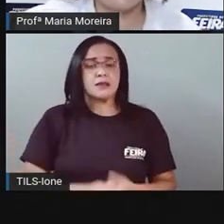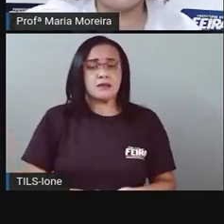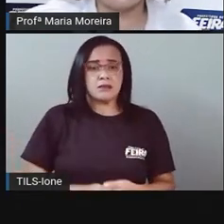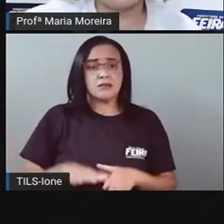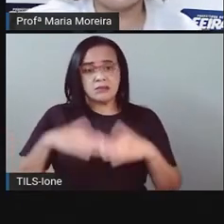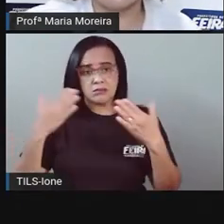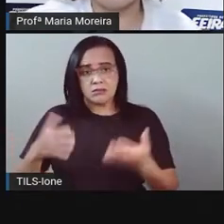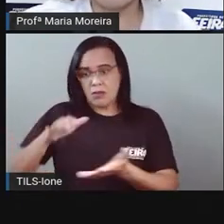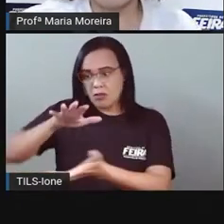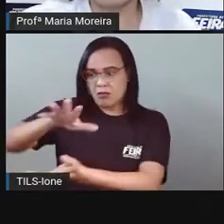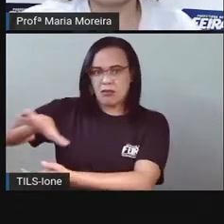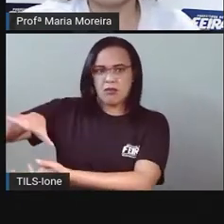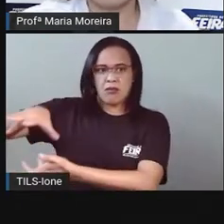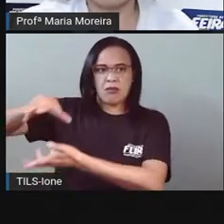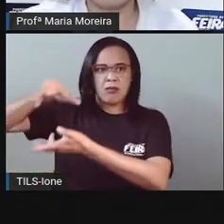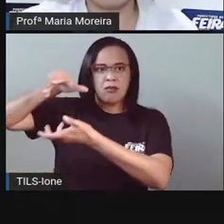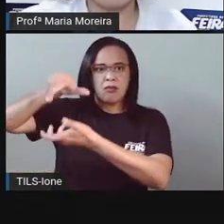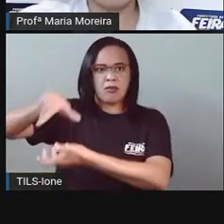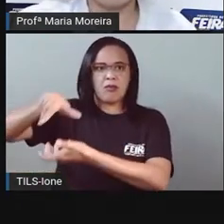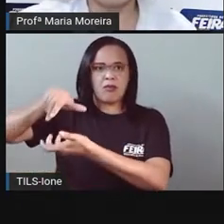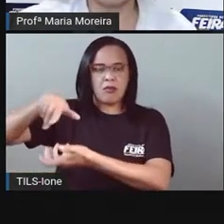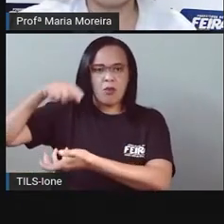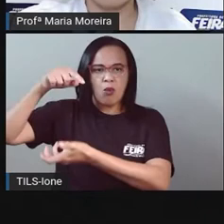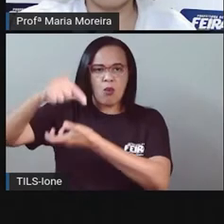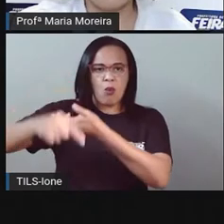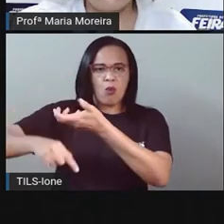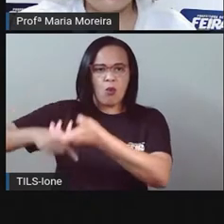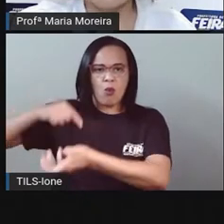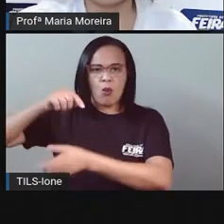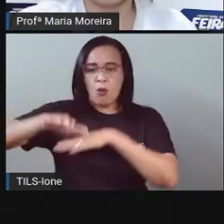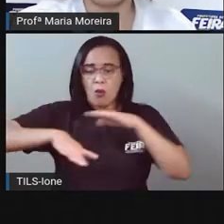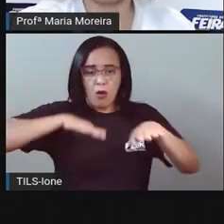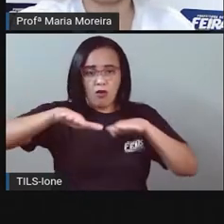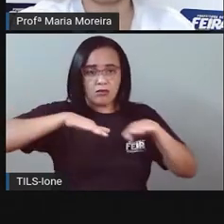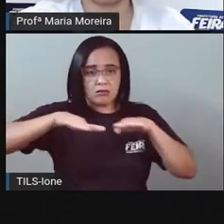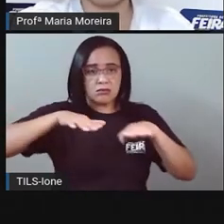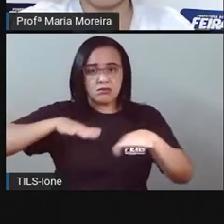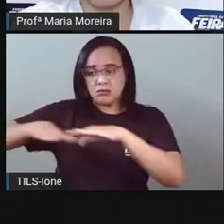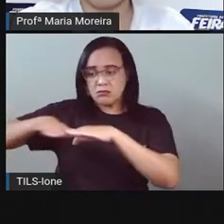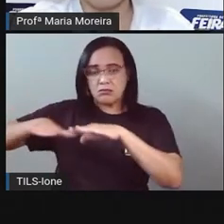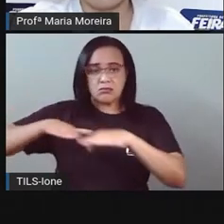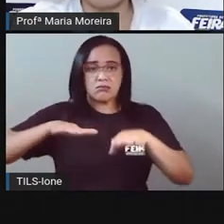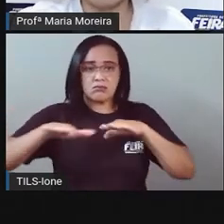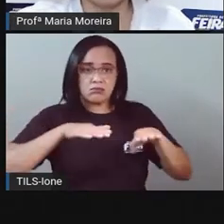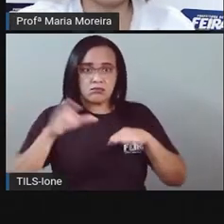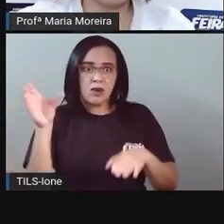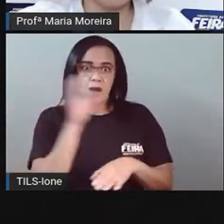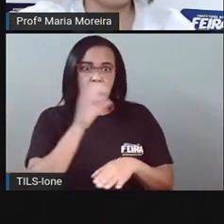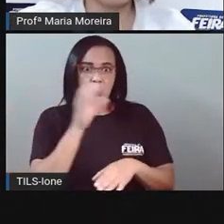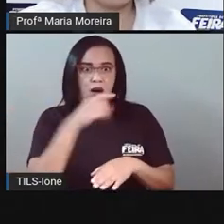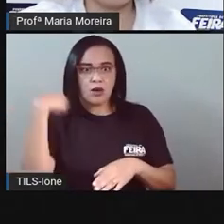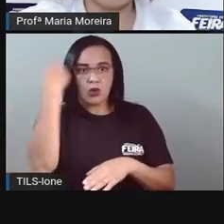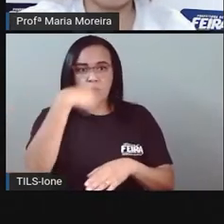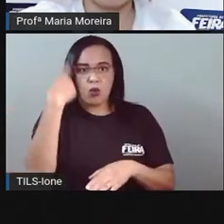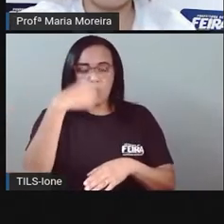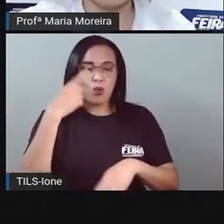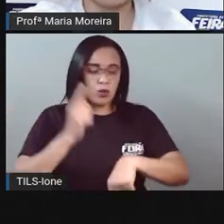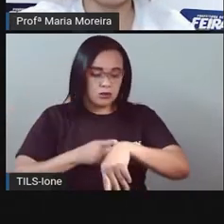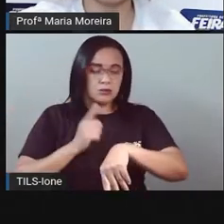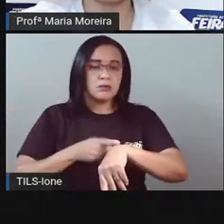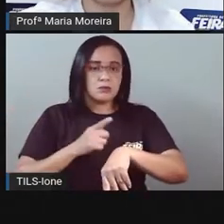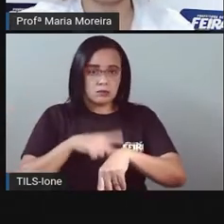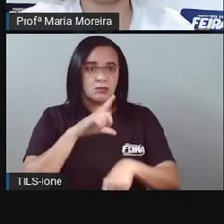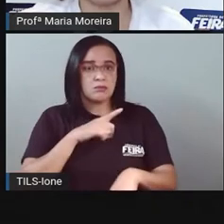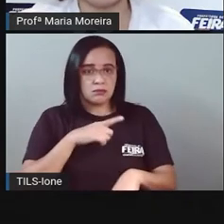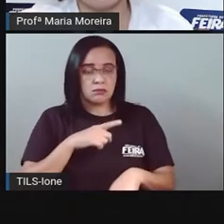ele realiza aí uma série de movimentos, todos ao mesmo tempo, né? Dois desses movimentos